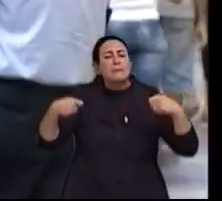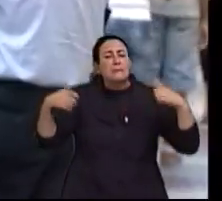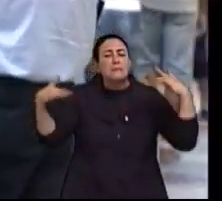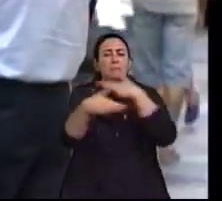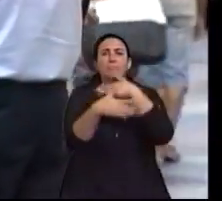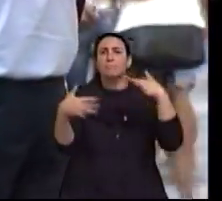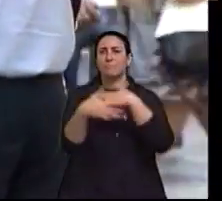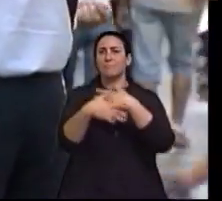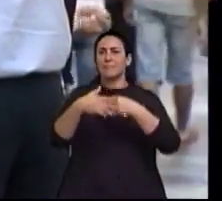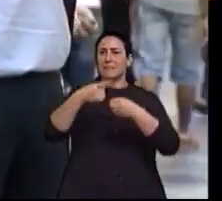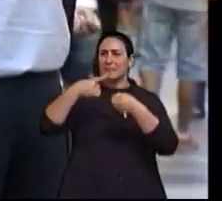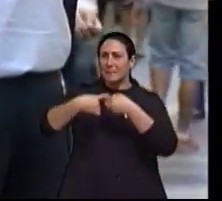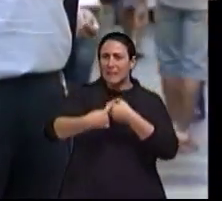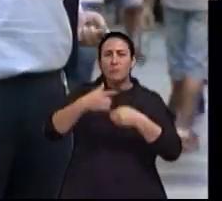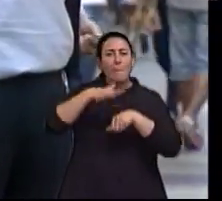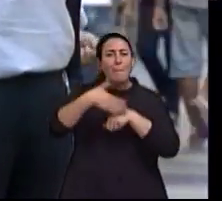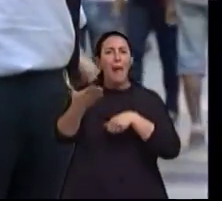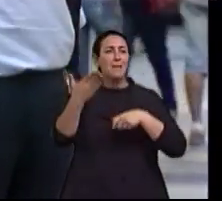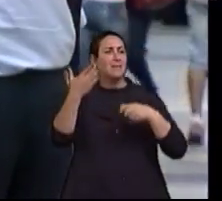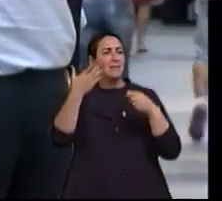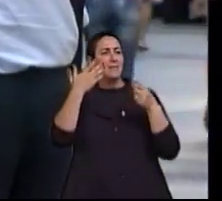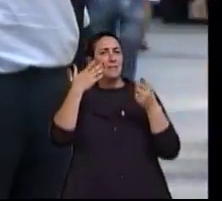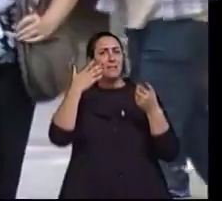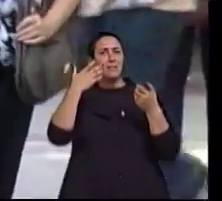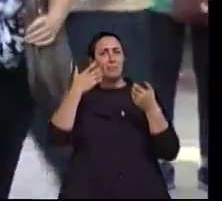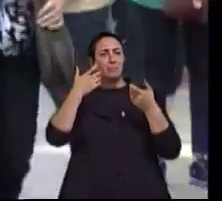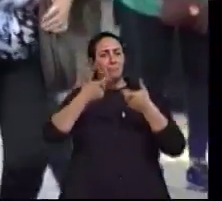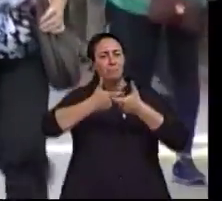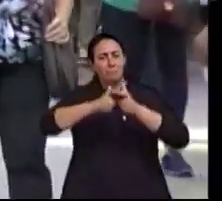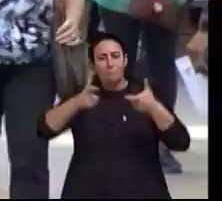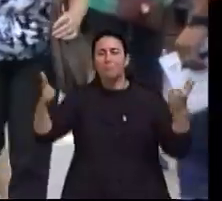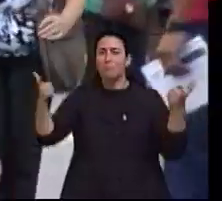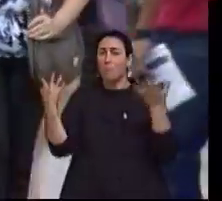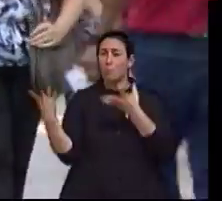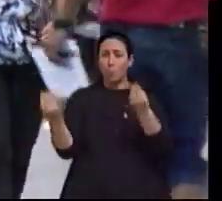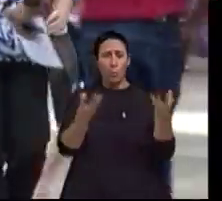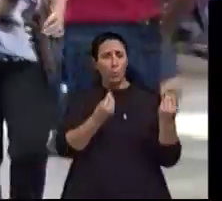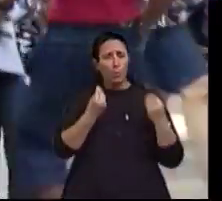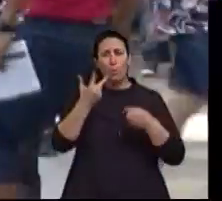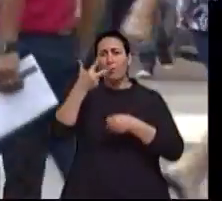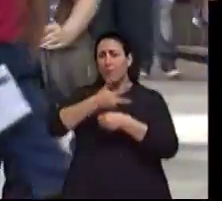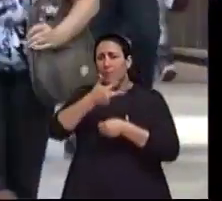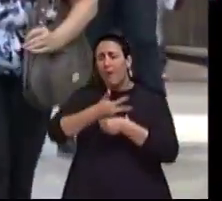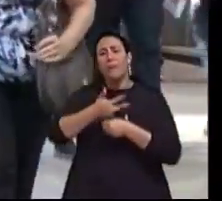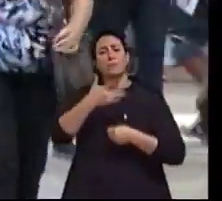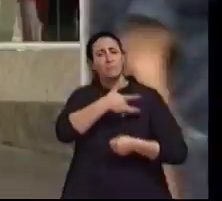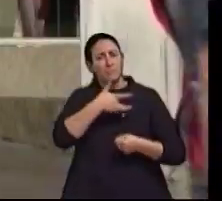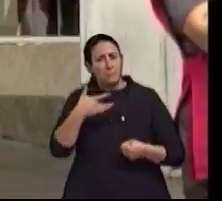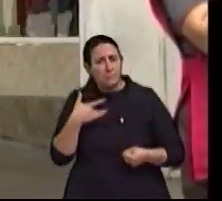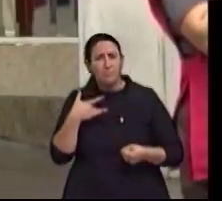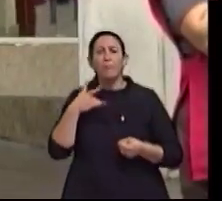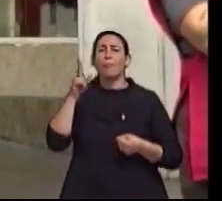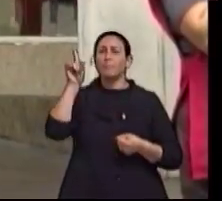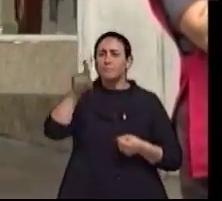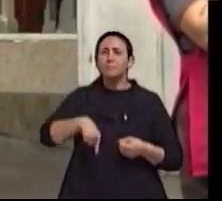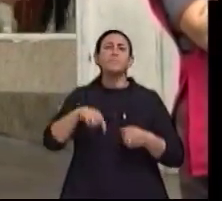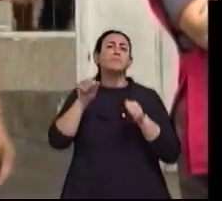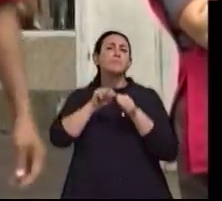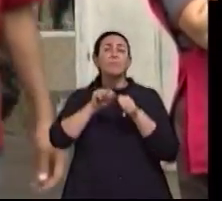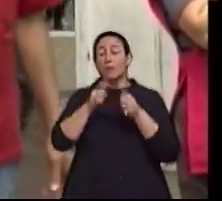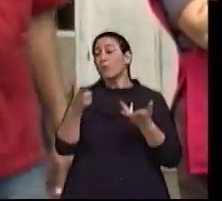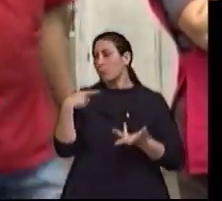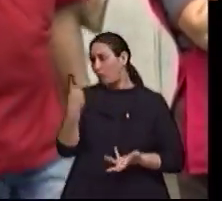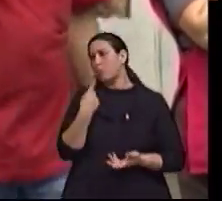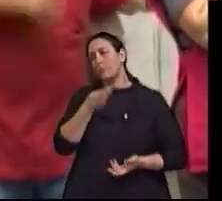não... Vai aumentar, né? Com certeza de velhos sadios, mas que vão ter dificuldades. Os longevos, que nem o doutor fala,